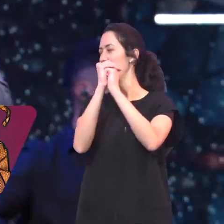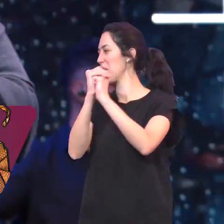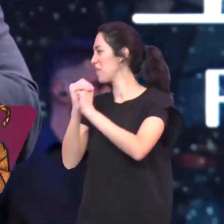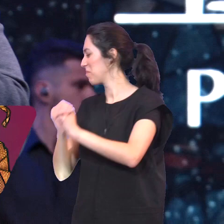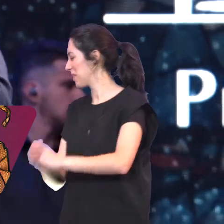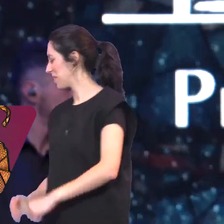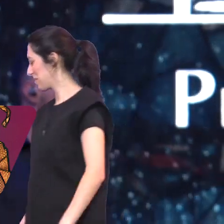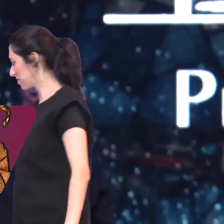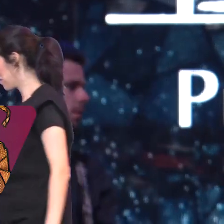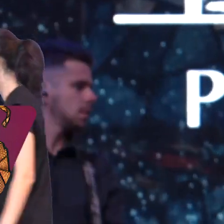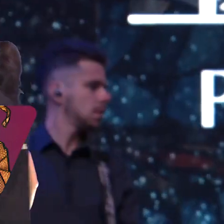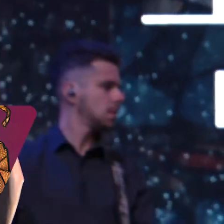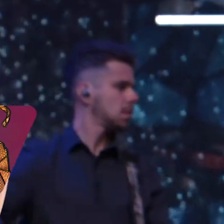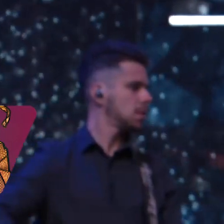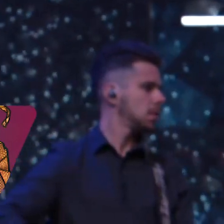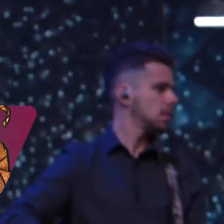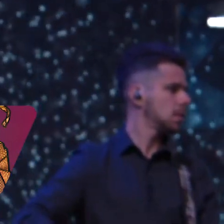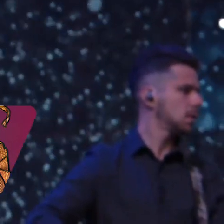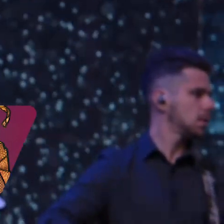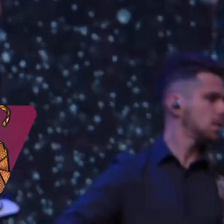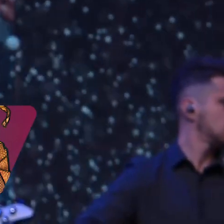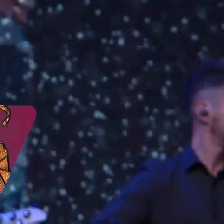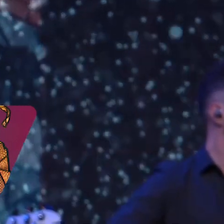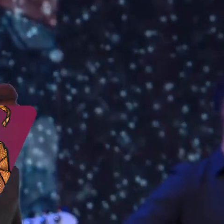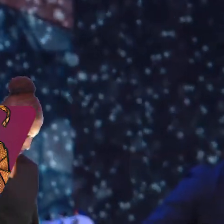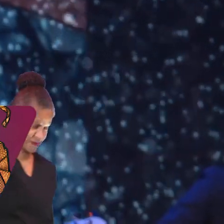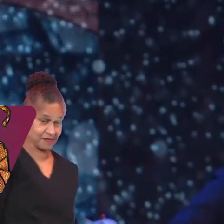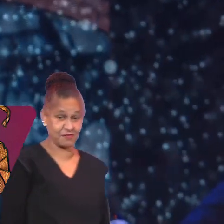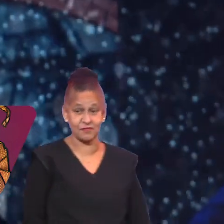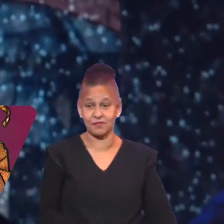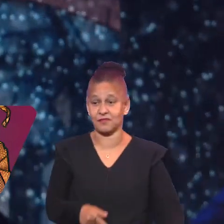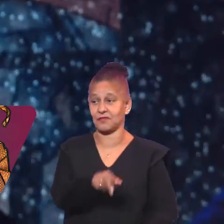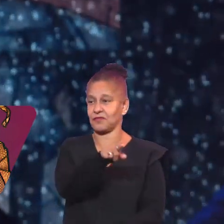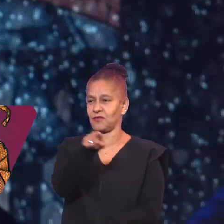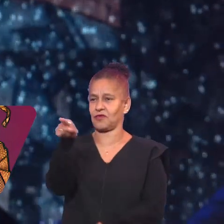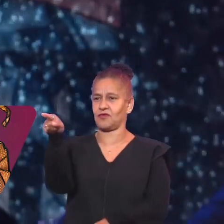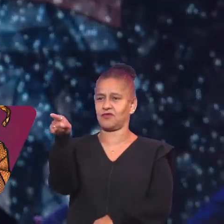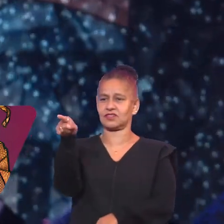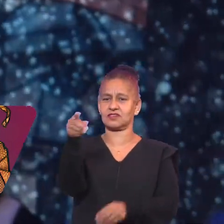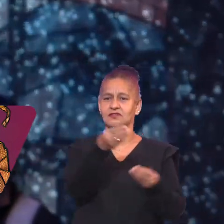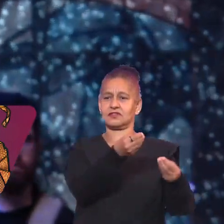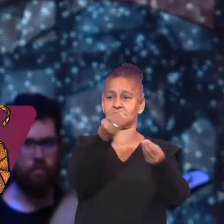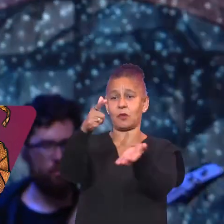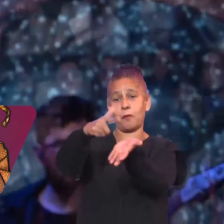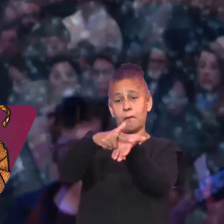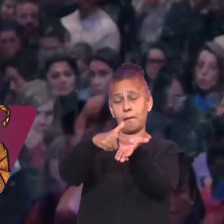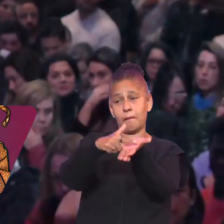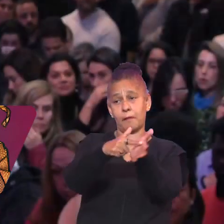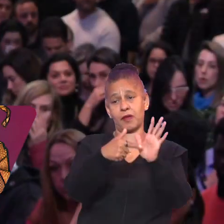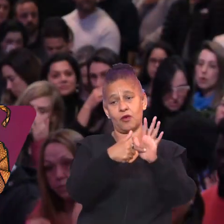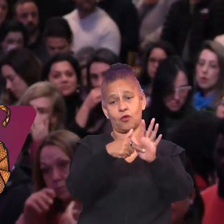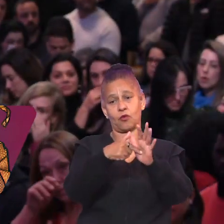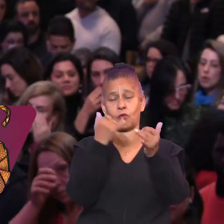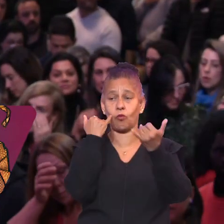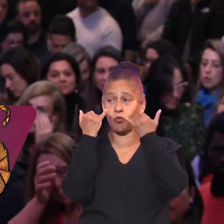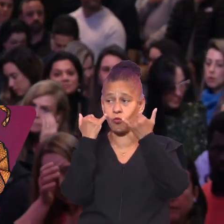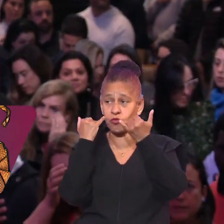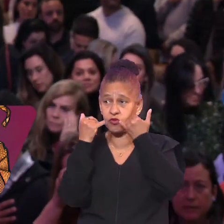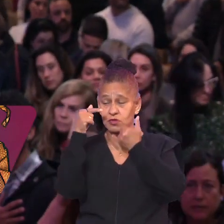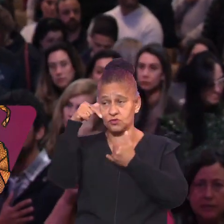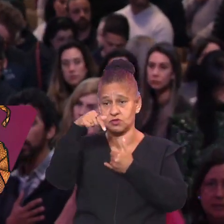Amém Irmãos Vocês vão receber Um folheto Já receberam? Tem um folheto